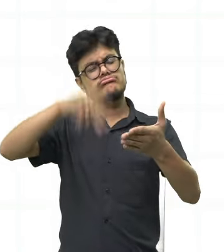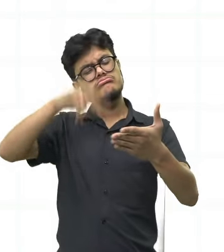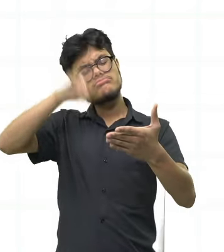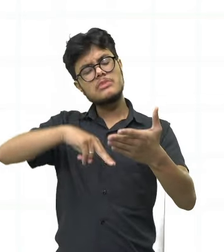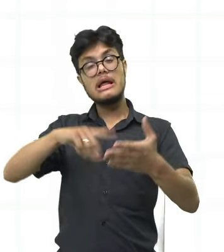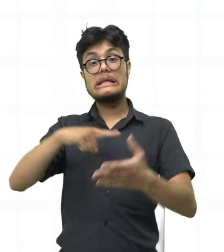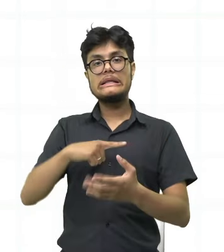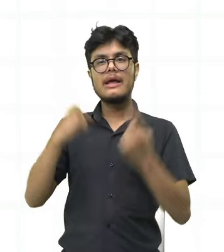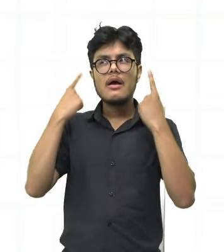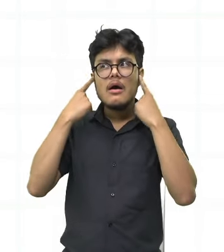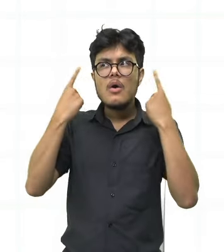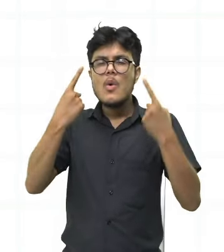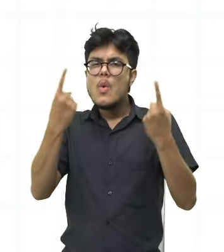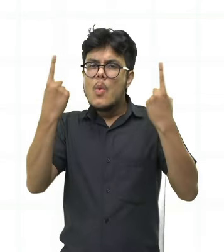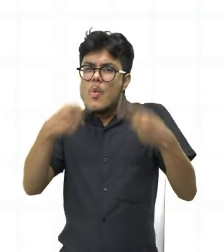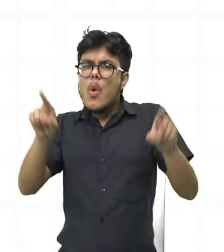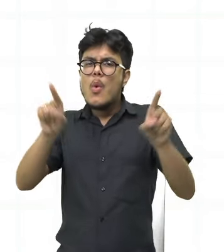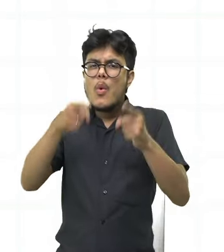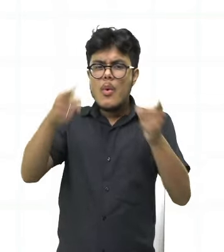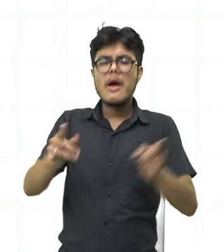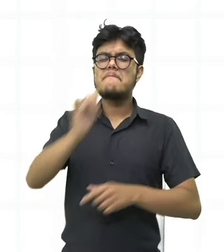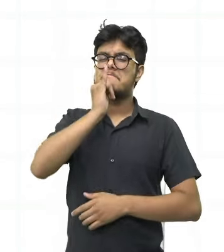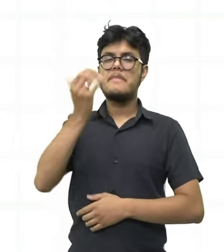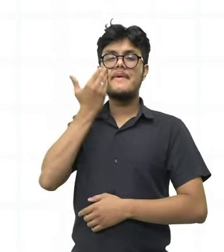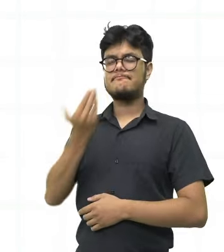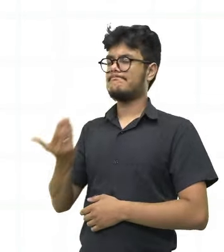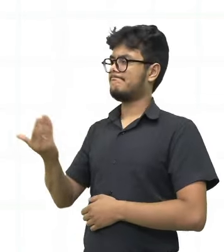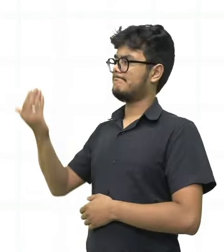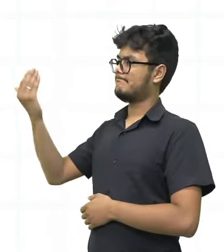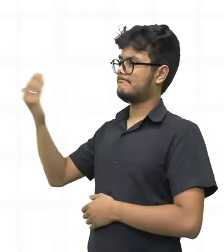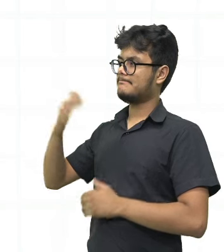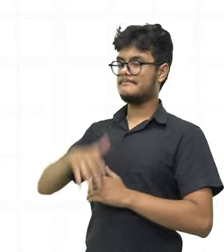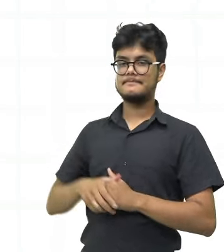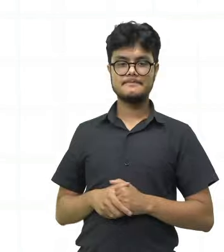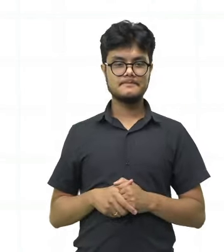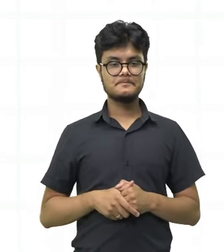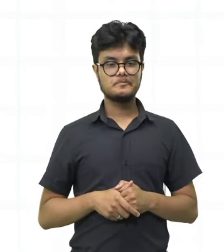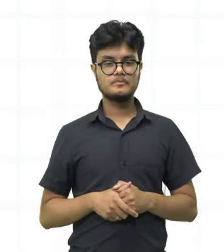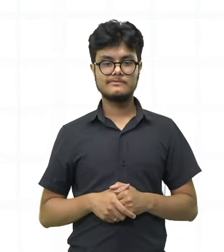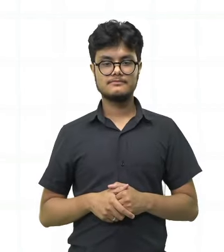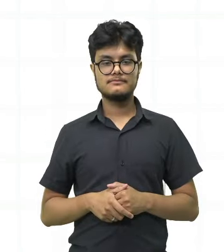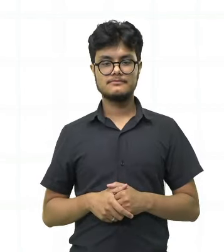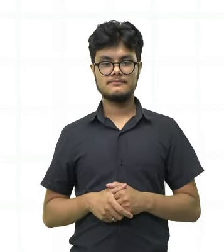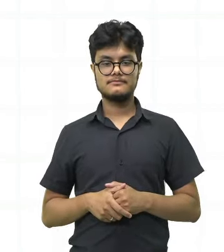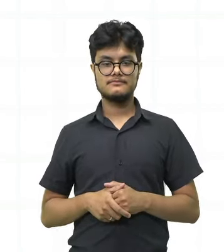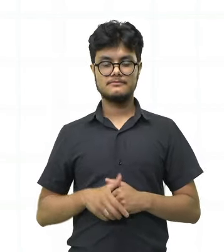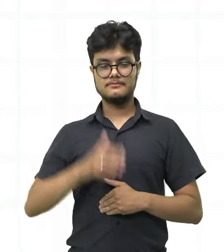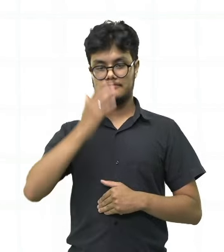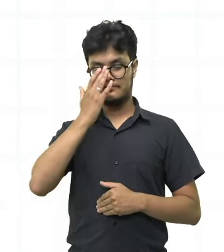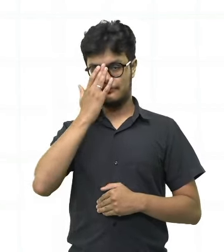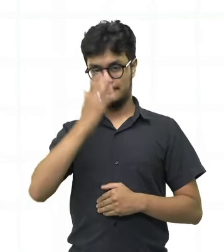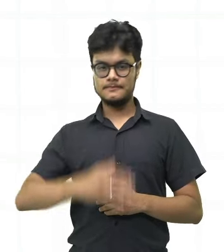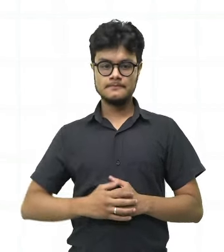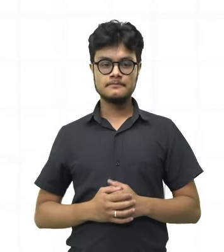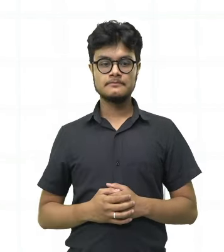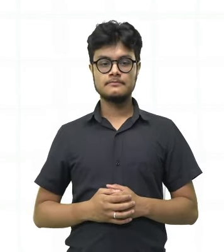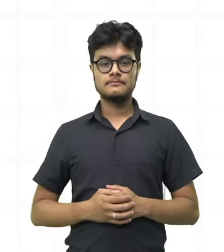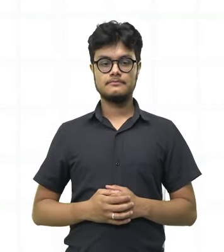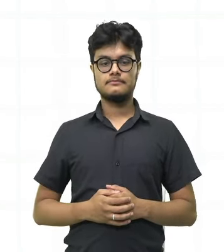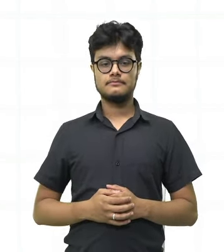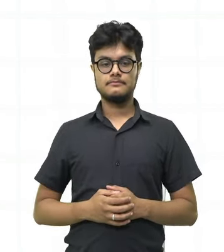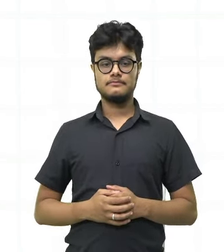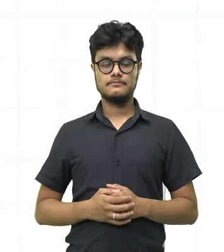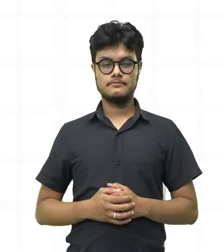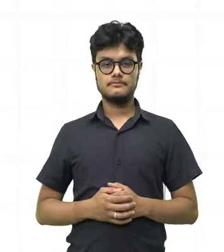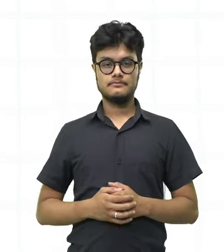Olha só. Não permita a Deus que eu morra, sem que volte para lá, sem que desfrute os primores, que